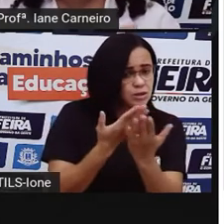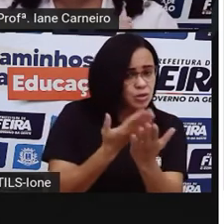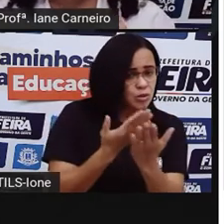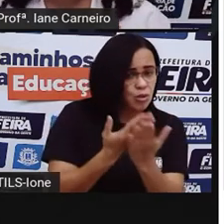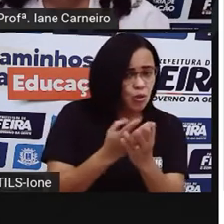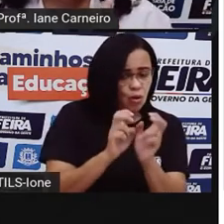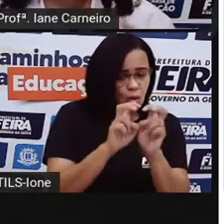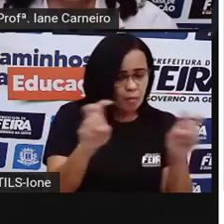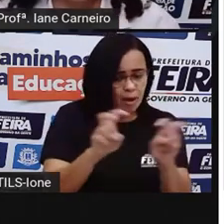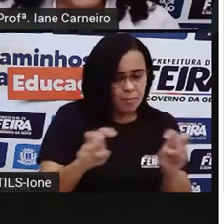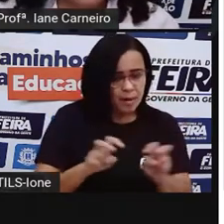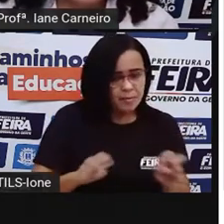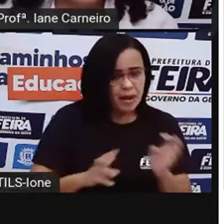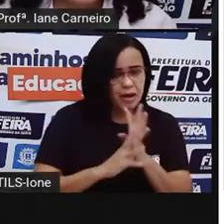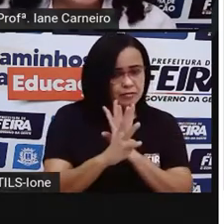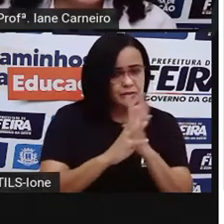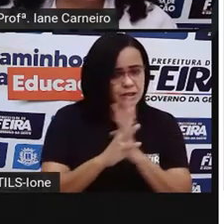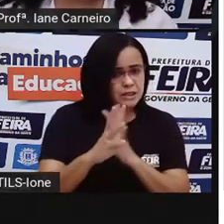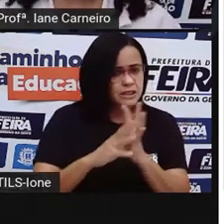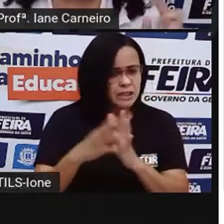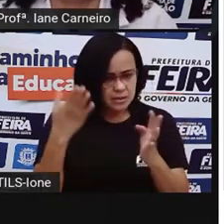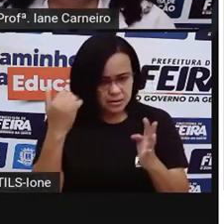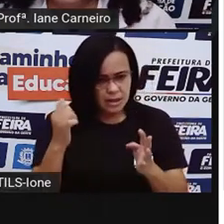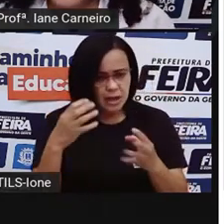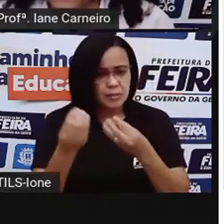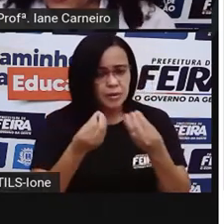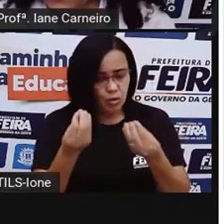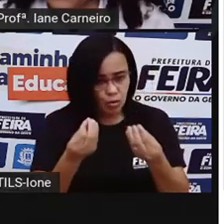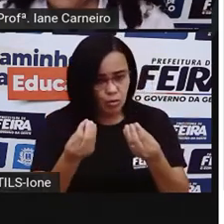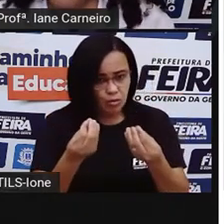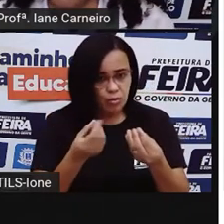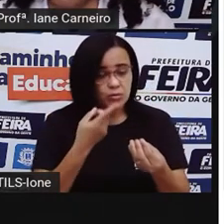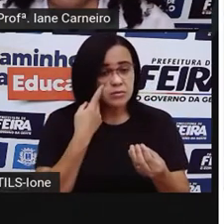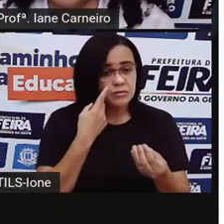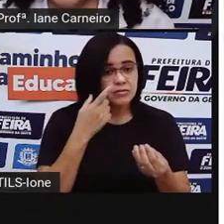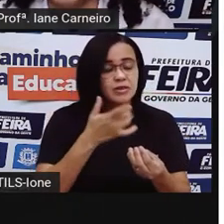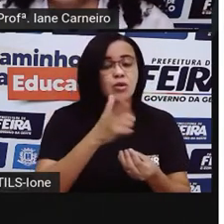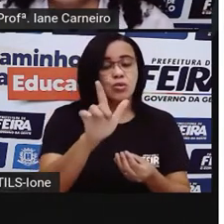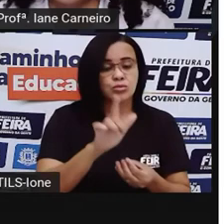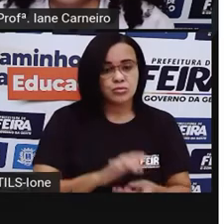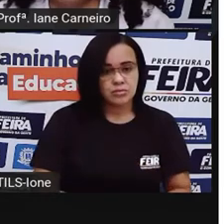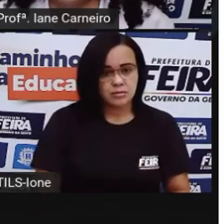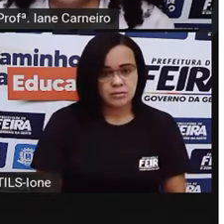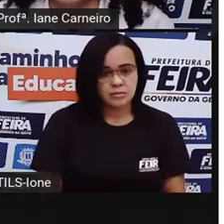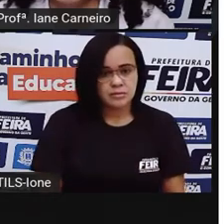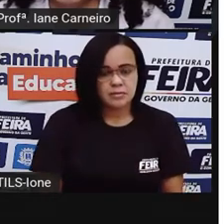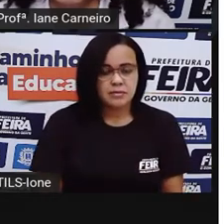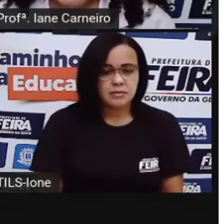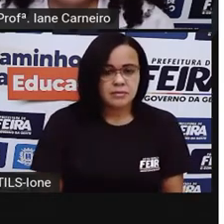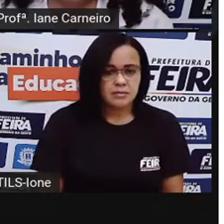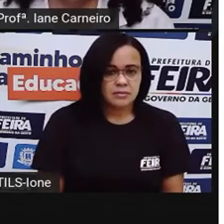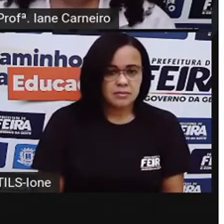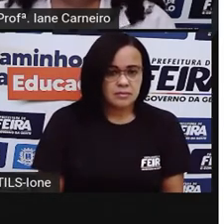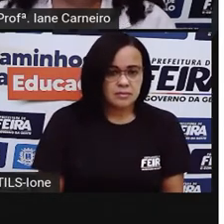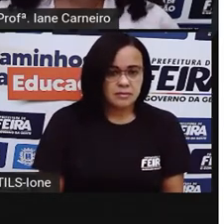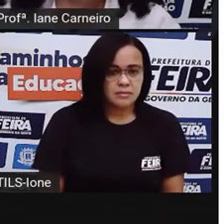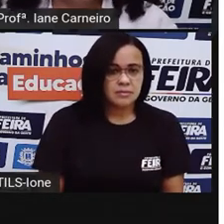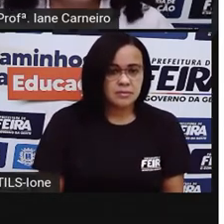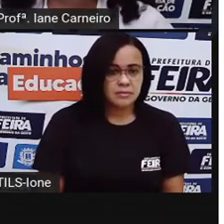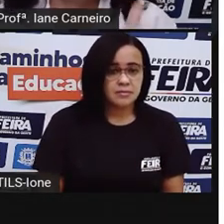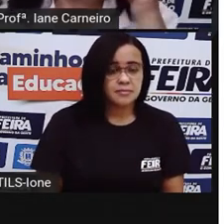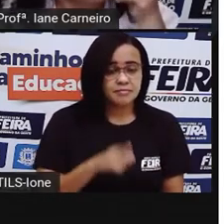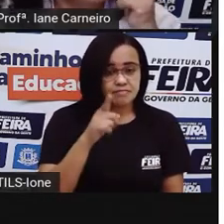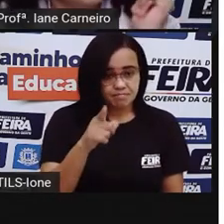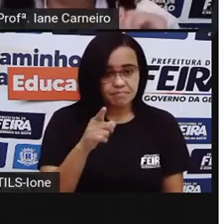organizadas? Você consegue visualizar? Vamos ver outro. Olha só. A Pró trouxe aqui em